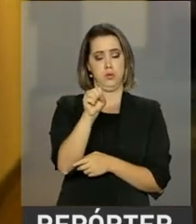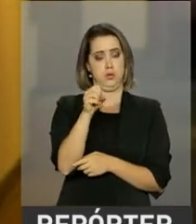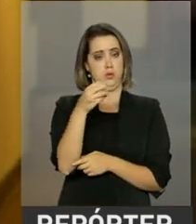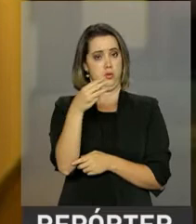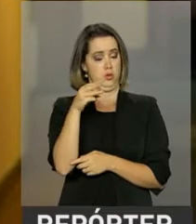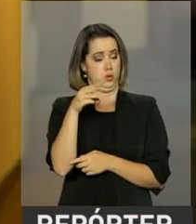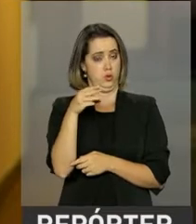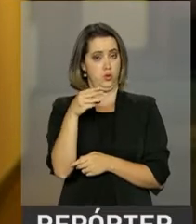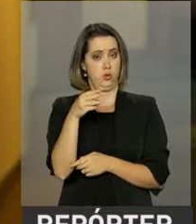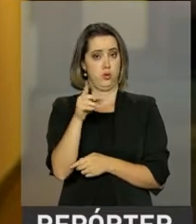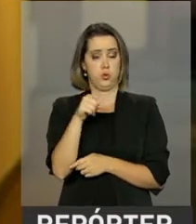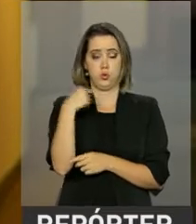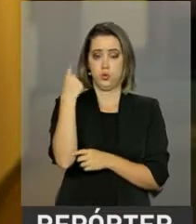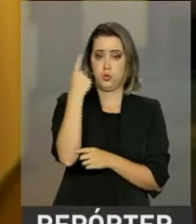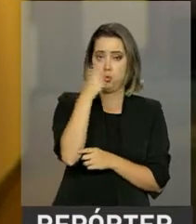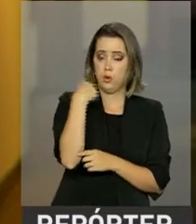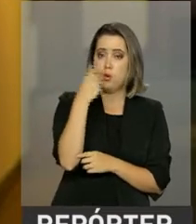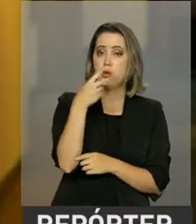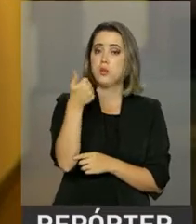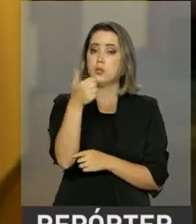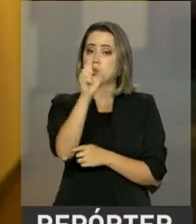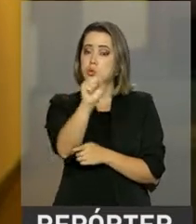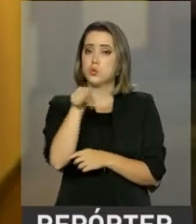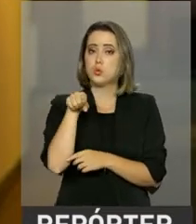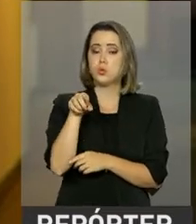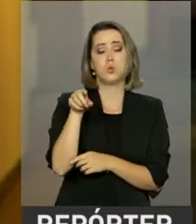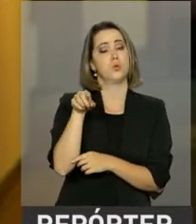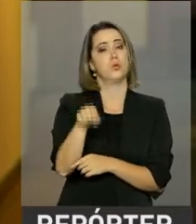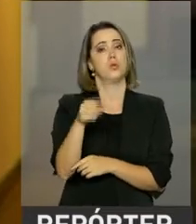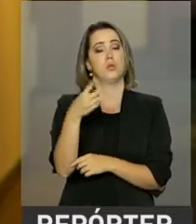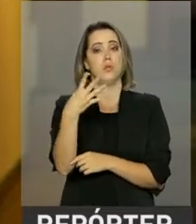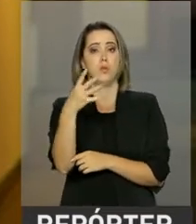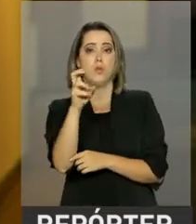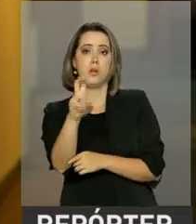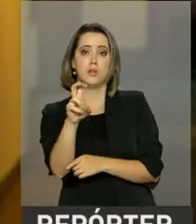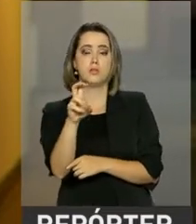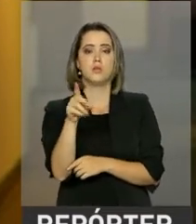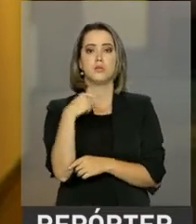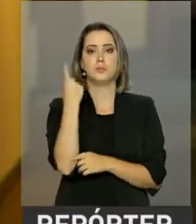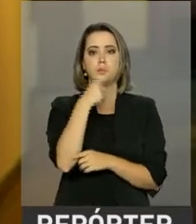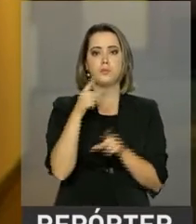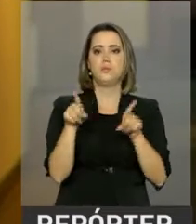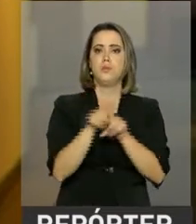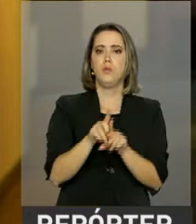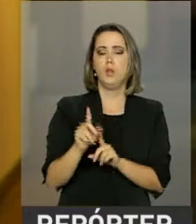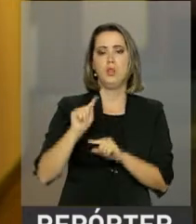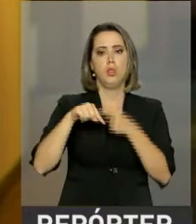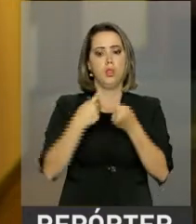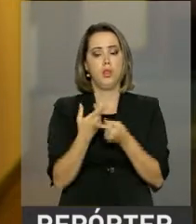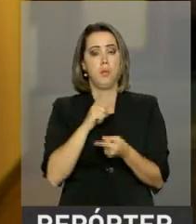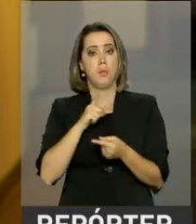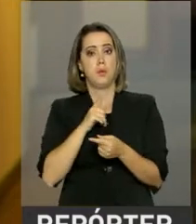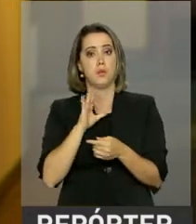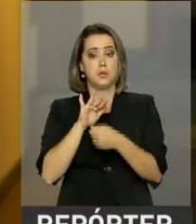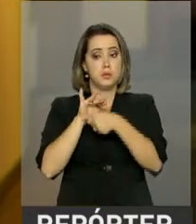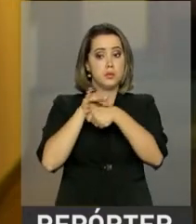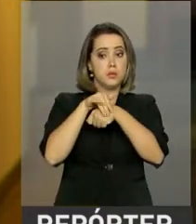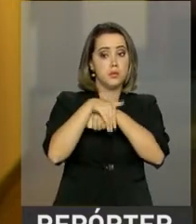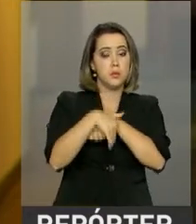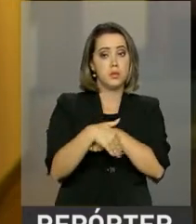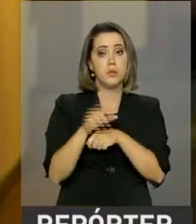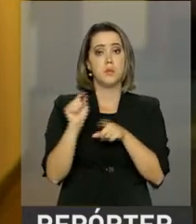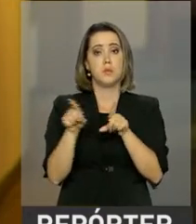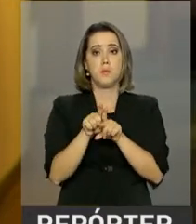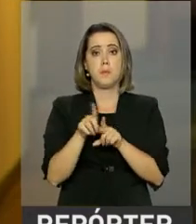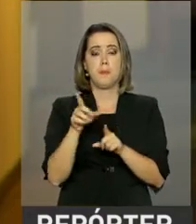45 minutos. Depois, o governador Geraldo Alckmin e a primeira-dama do Estado, Lu Alckmin, oferecem ao rei Carlos XVI